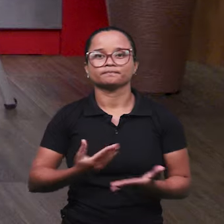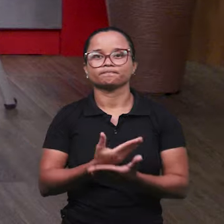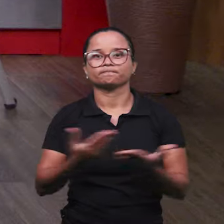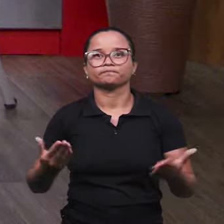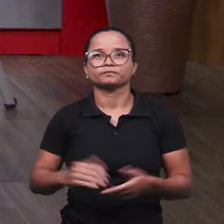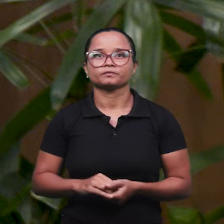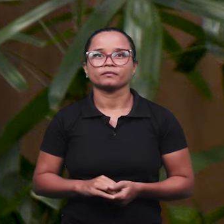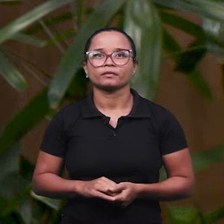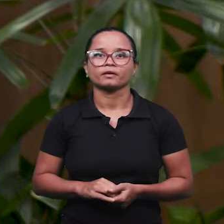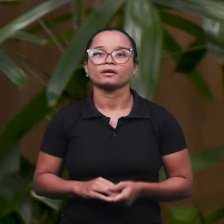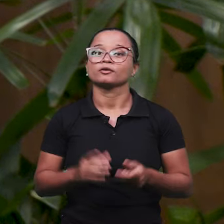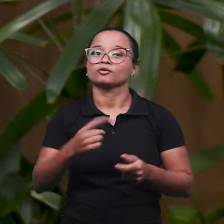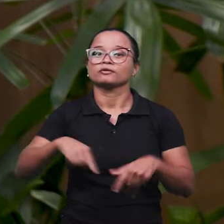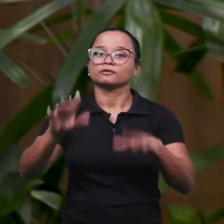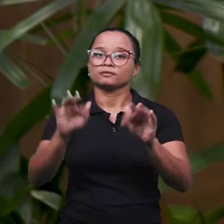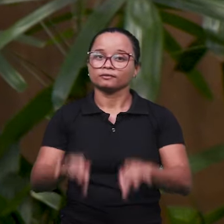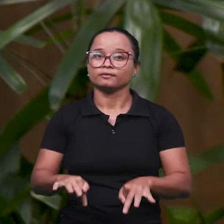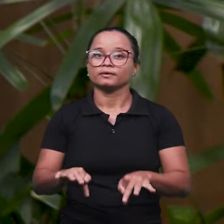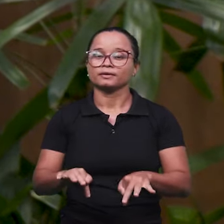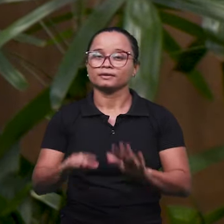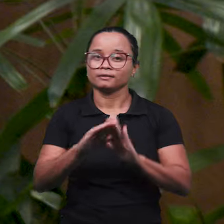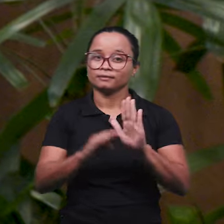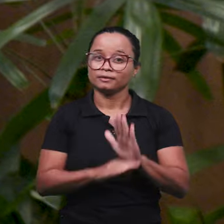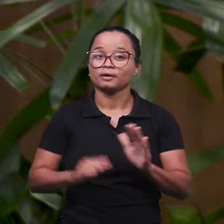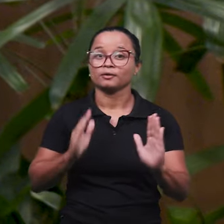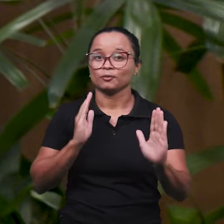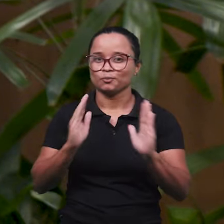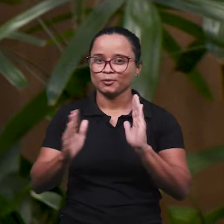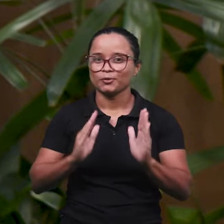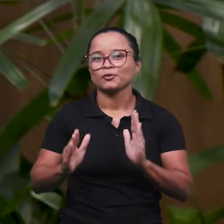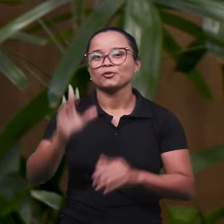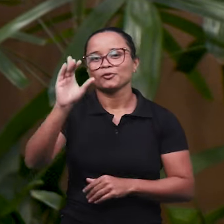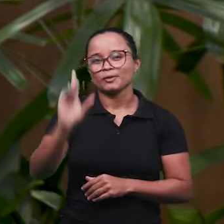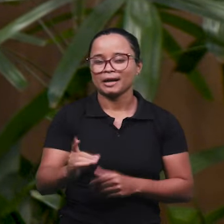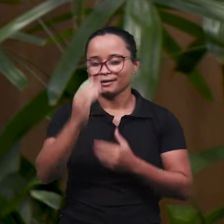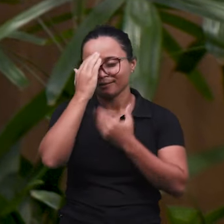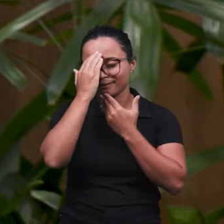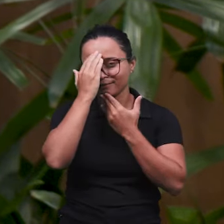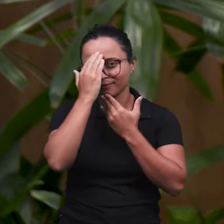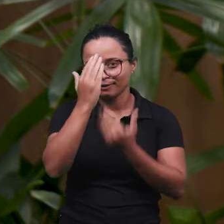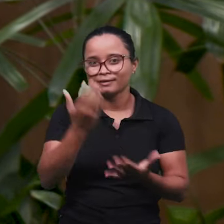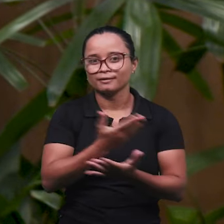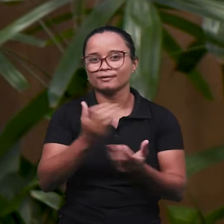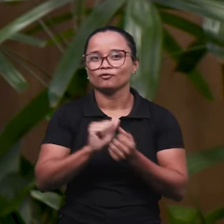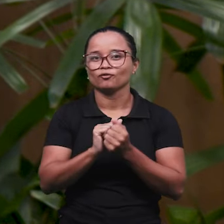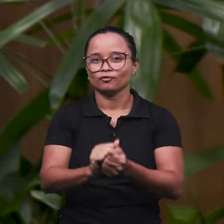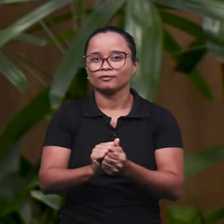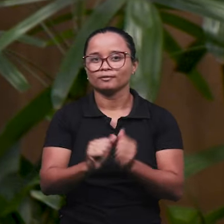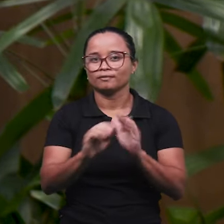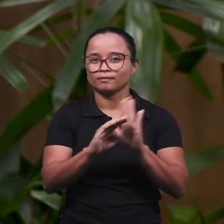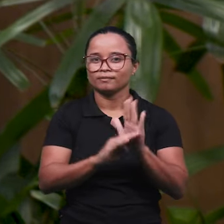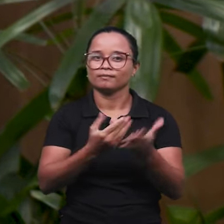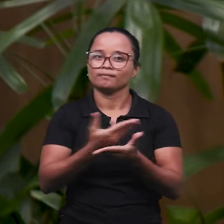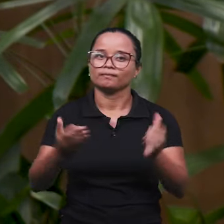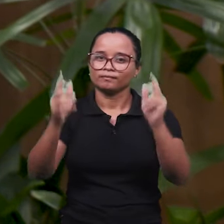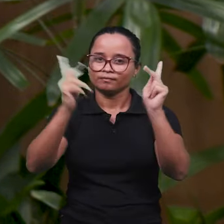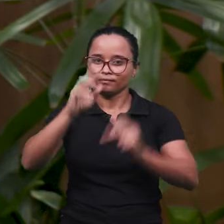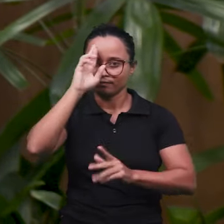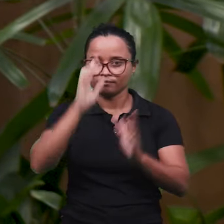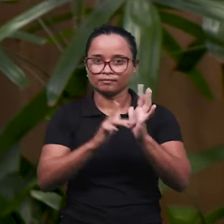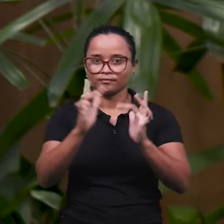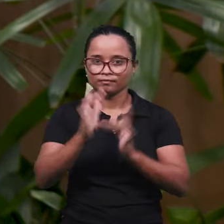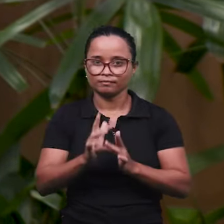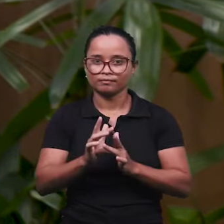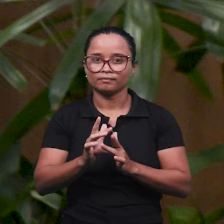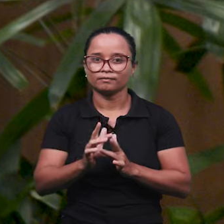doutores. E estamos chegando ao final do programa Momento Direito. Agradecemos a você que esteve conosco durante o programa. E desejamos a todos a